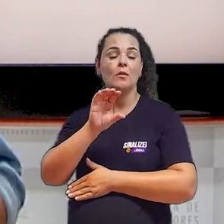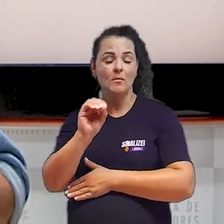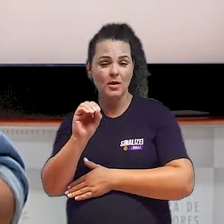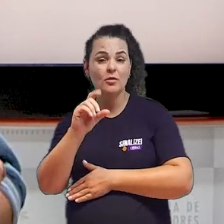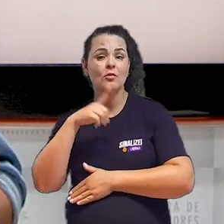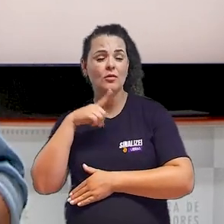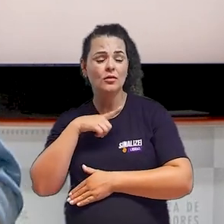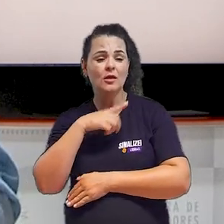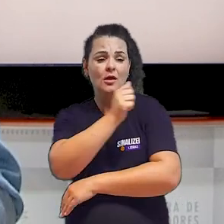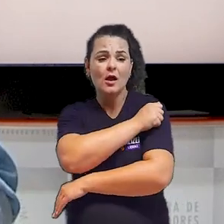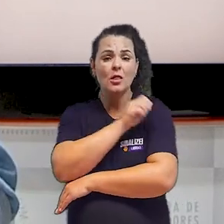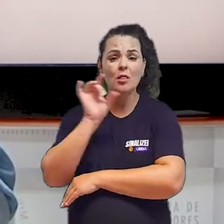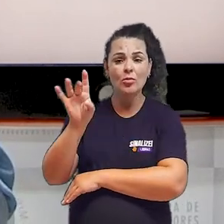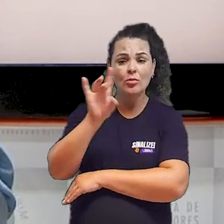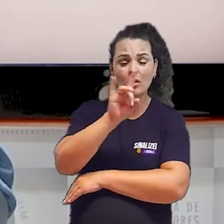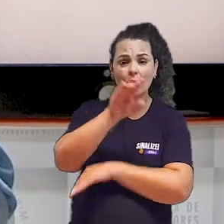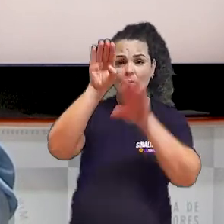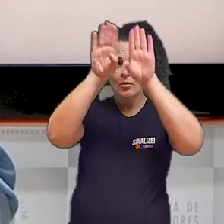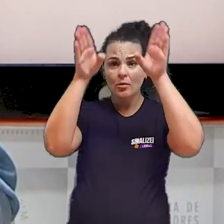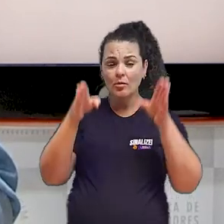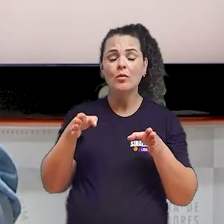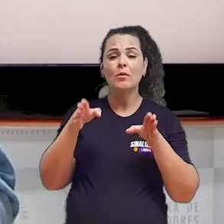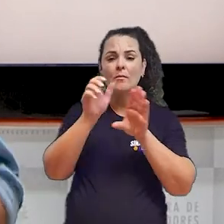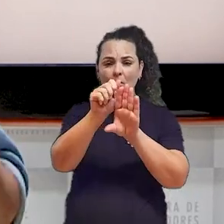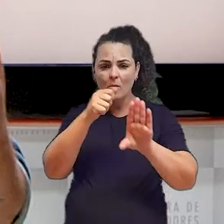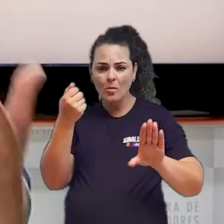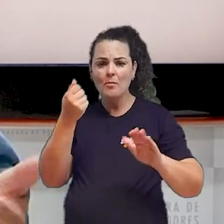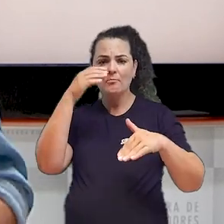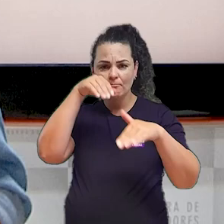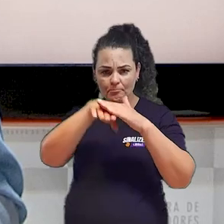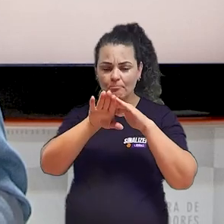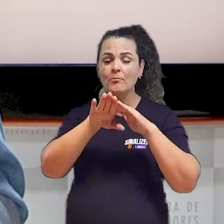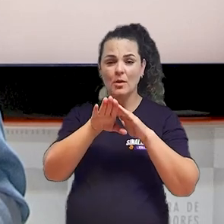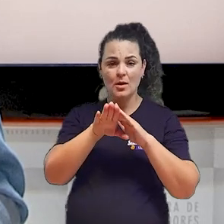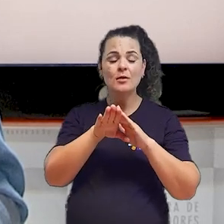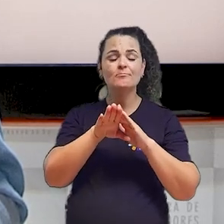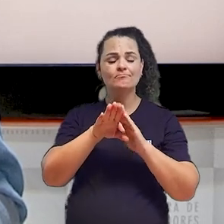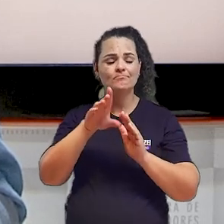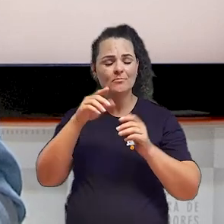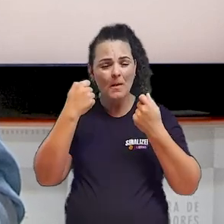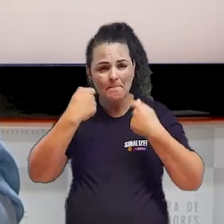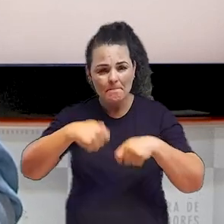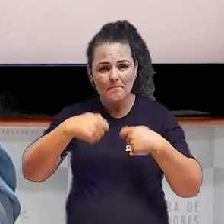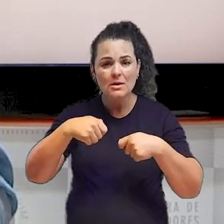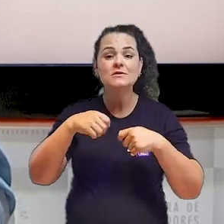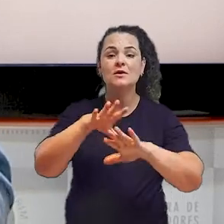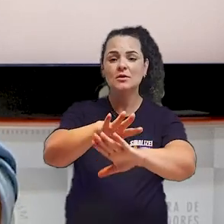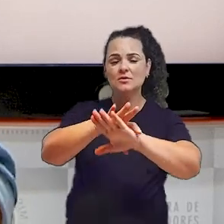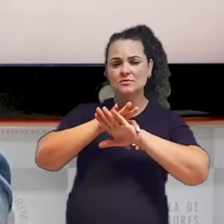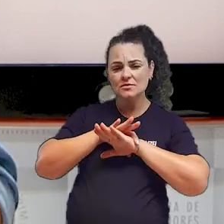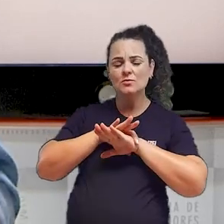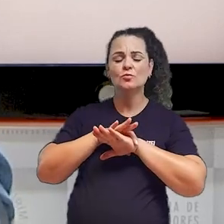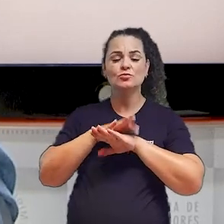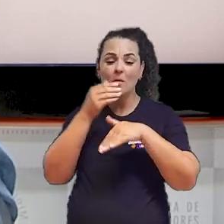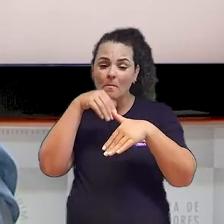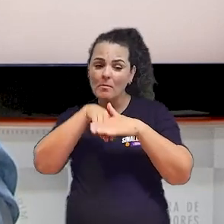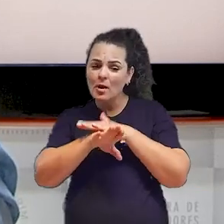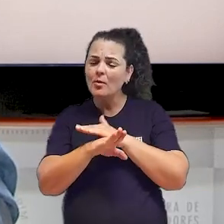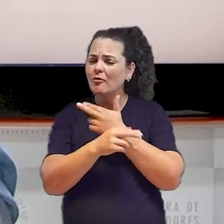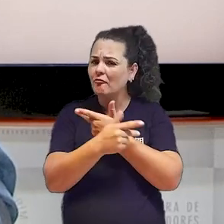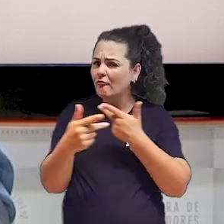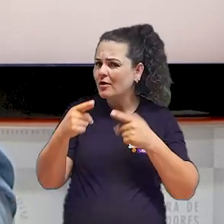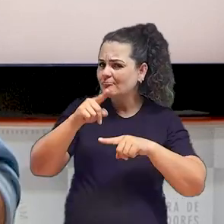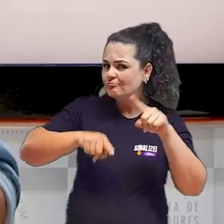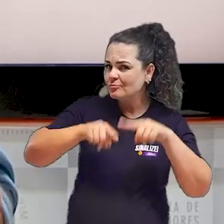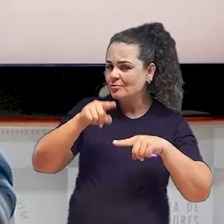Anjos, os armários individuais destinados aos estudantes são fundamentais para atender às necessidades de um local seguro para guardar